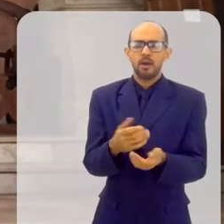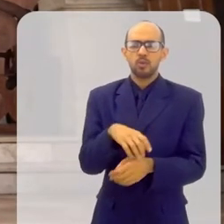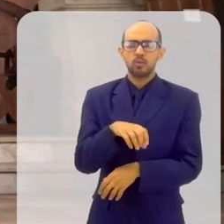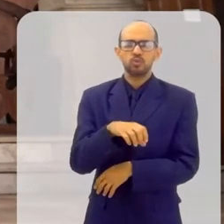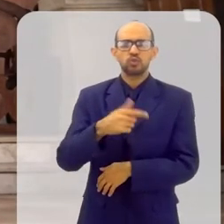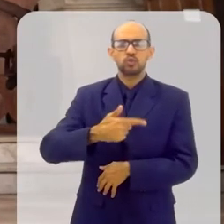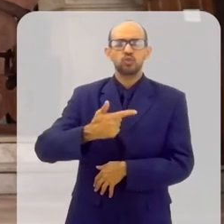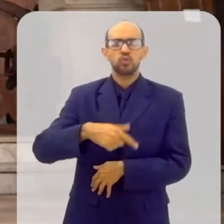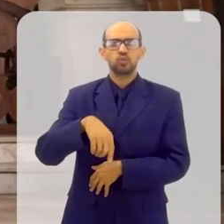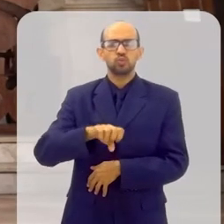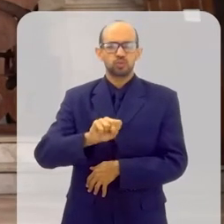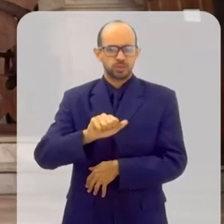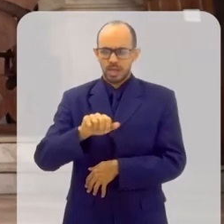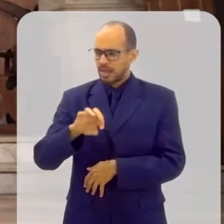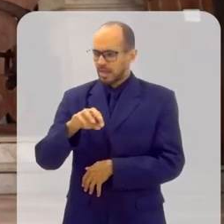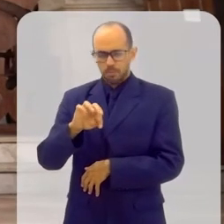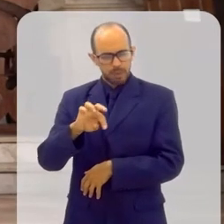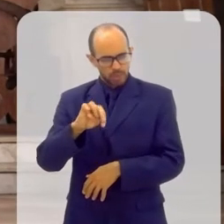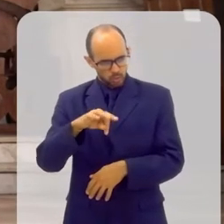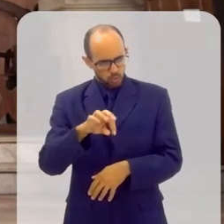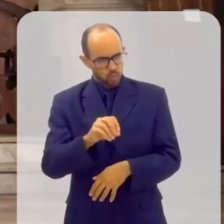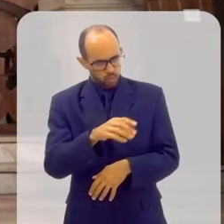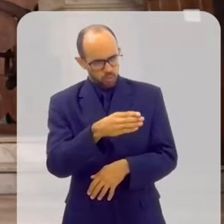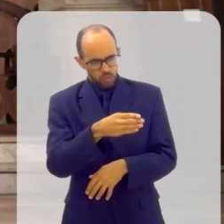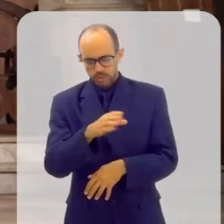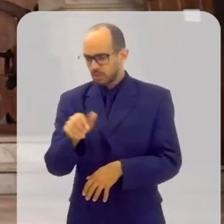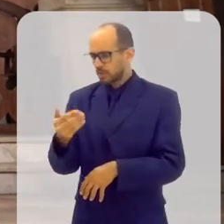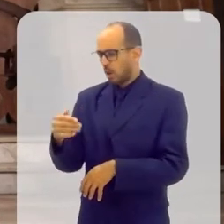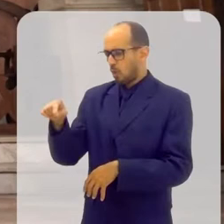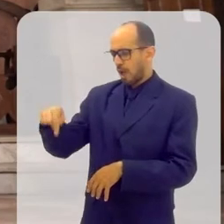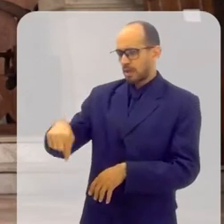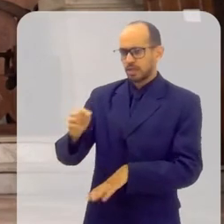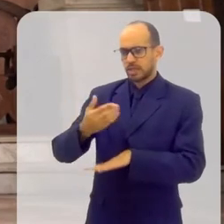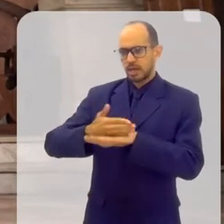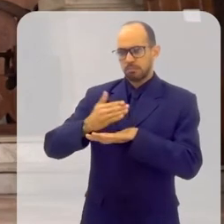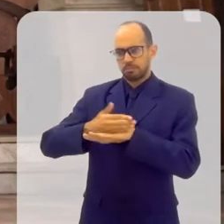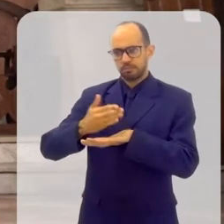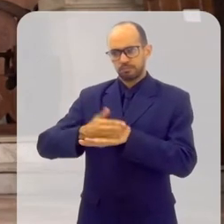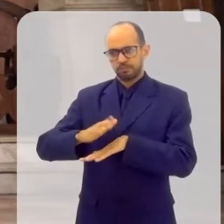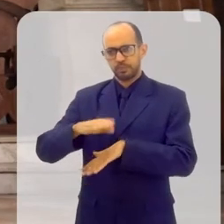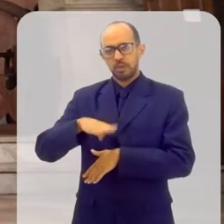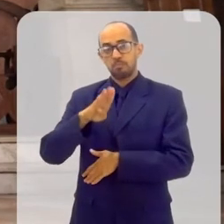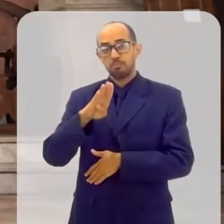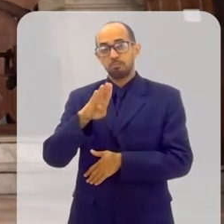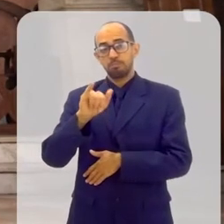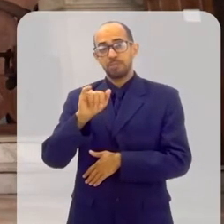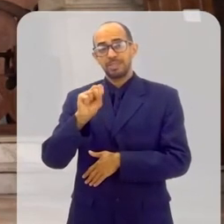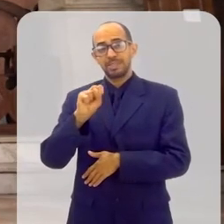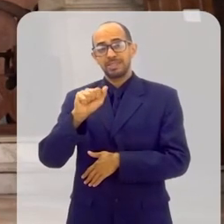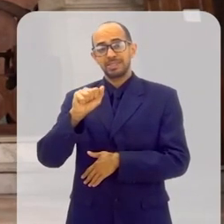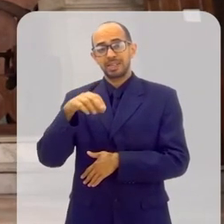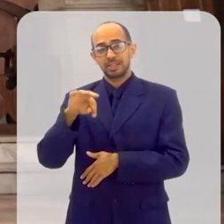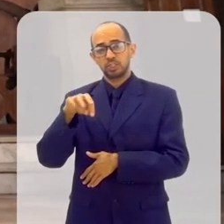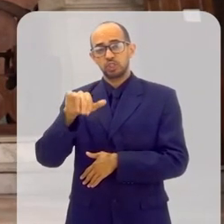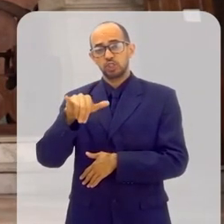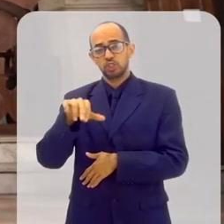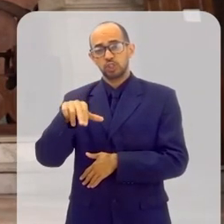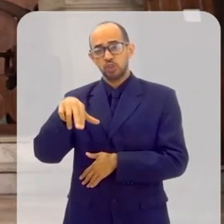Então, no rito greco-meuquita, chamado de rito bizantino,